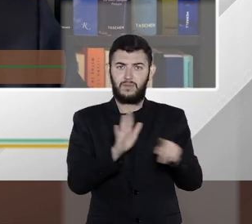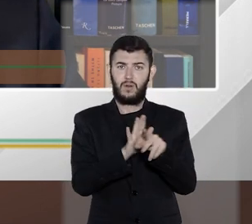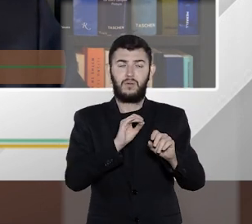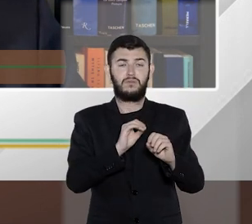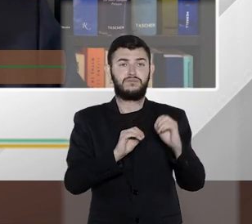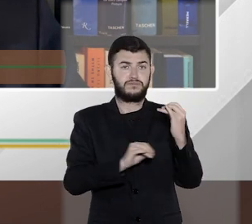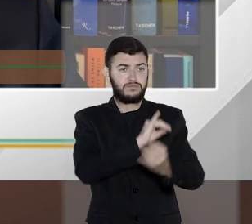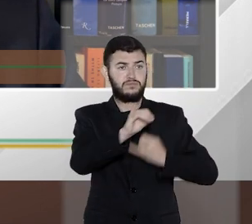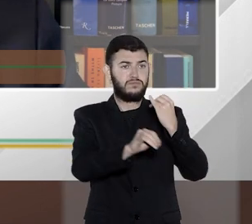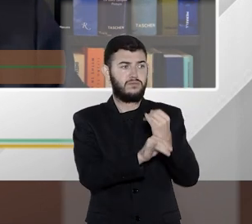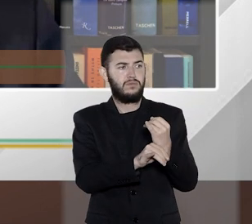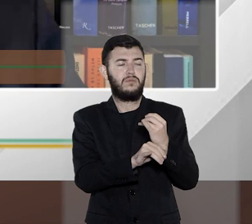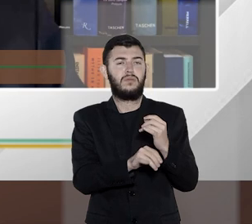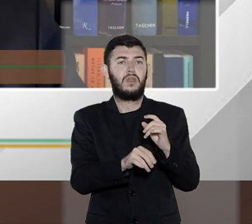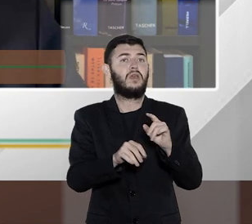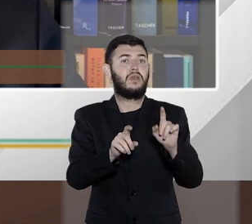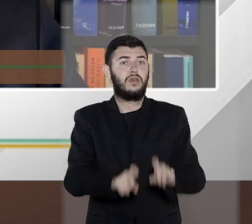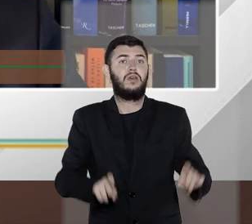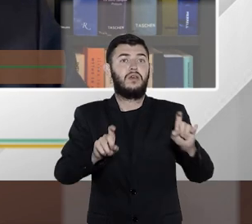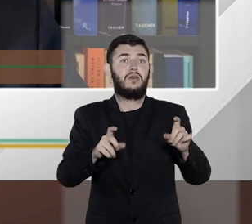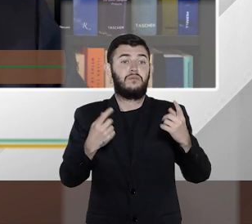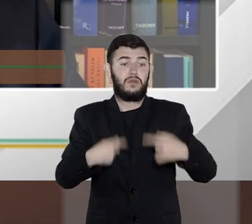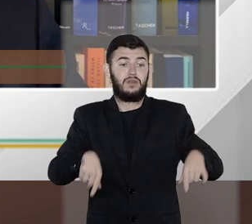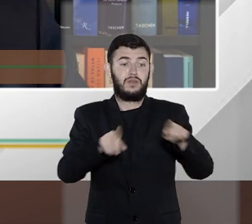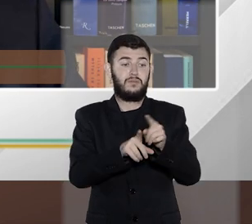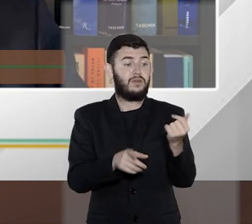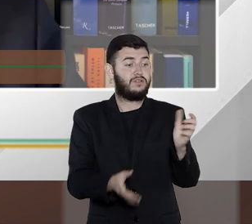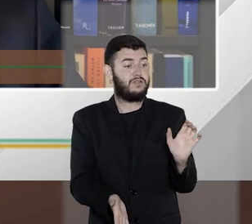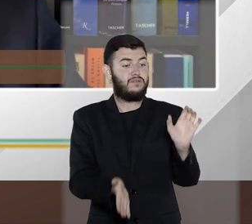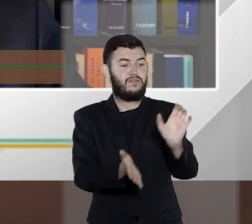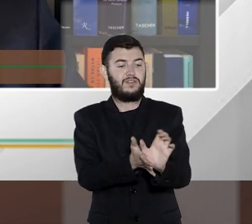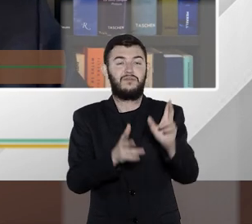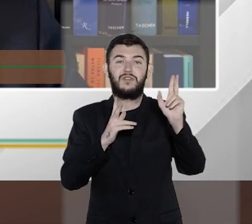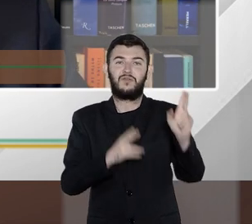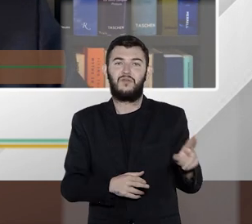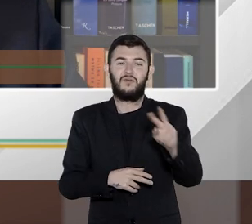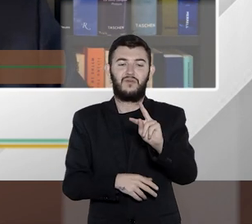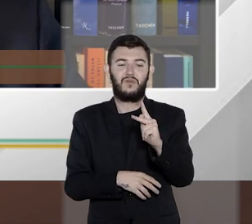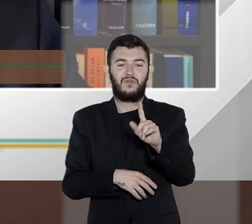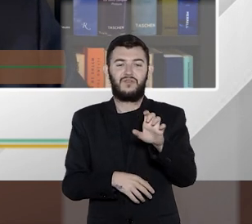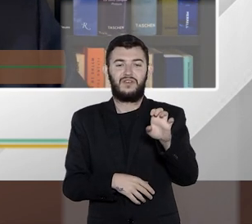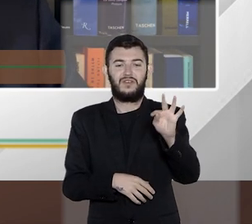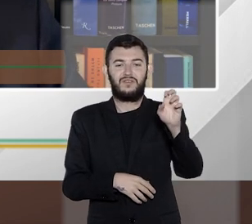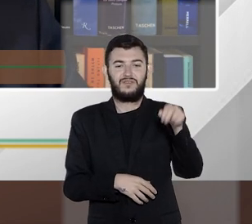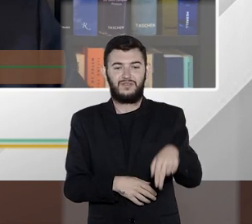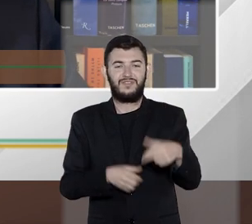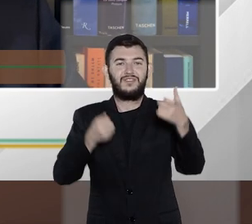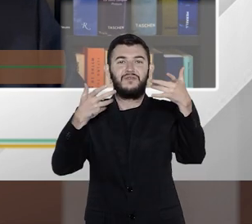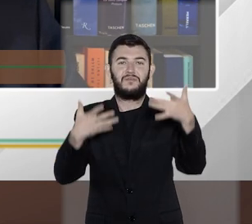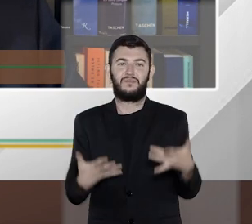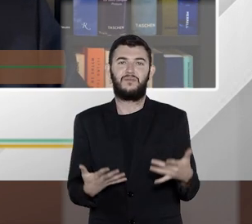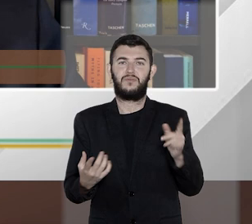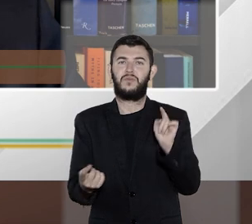um mínimo de investimento, como disse bem o Elton, para, de fato, acessar esses